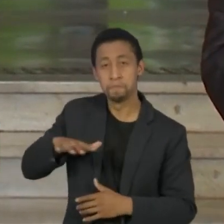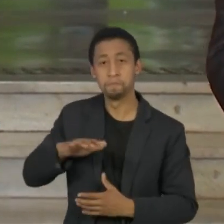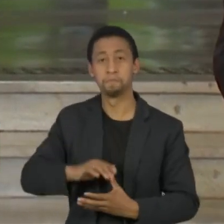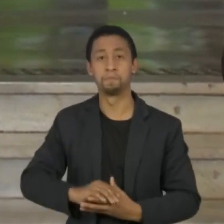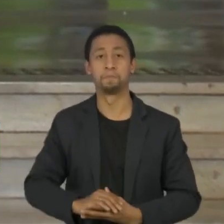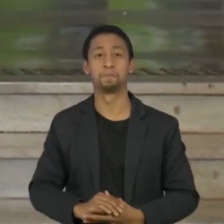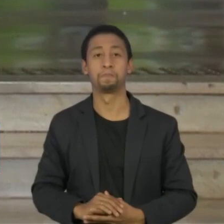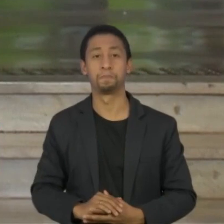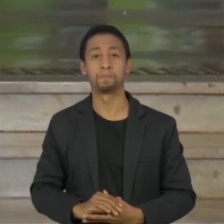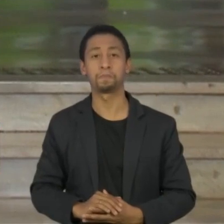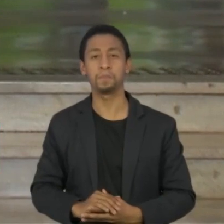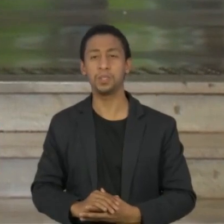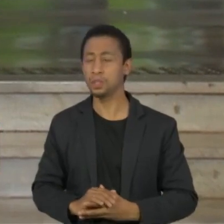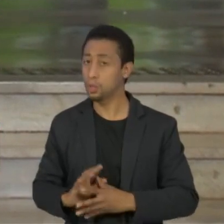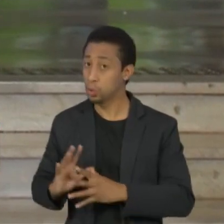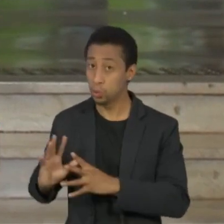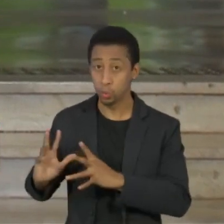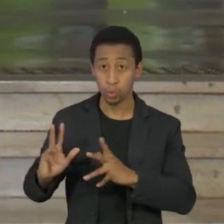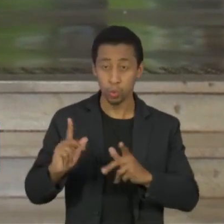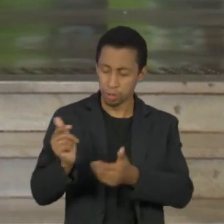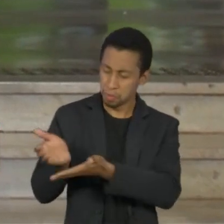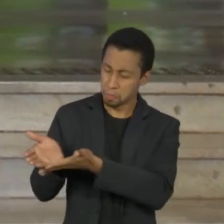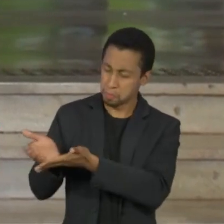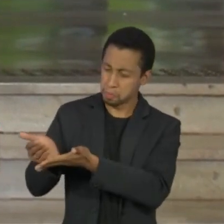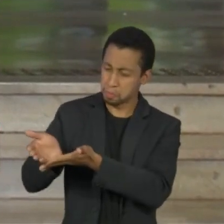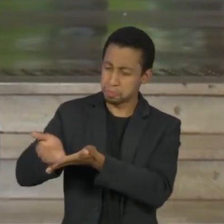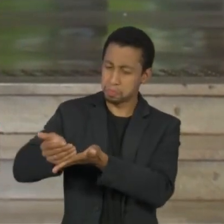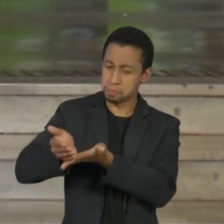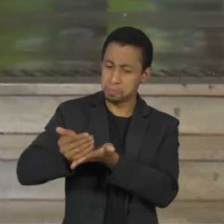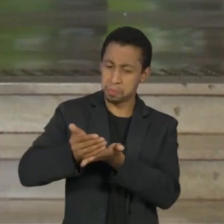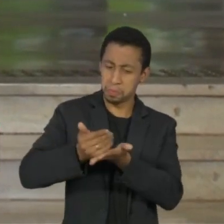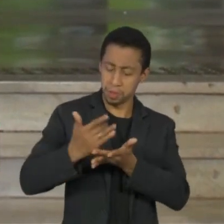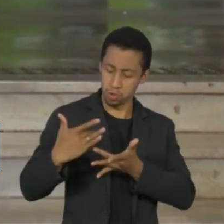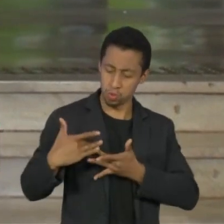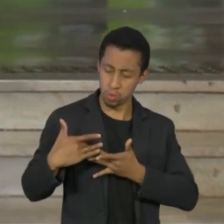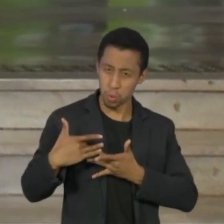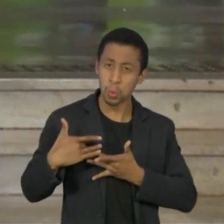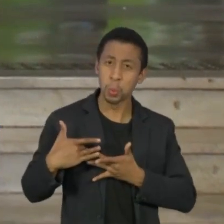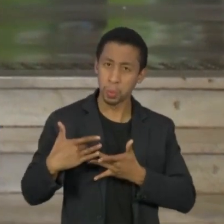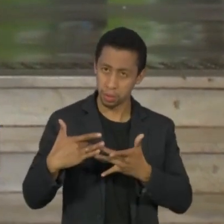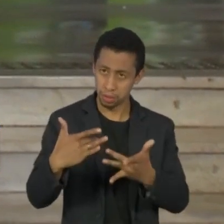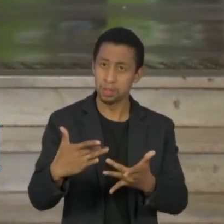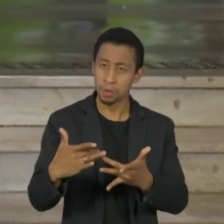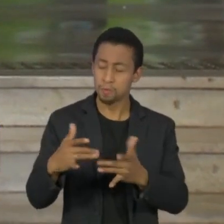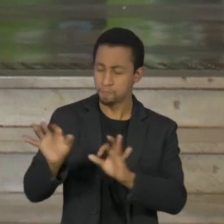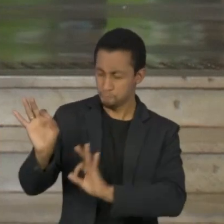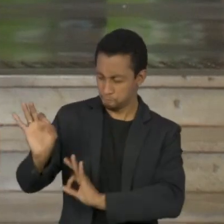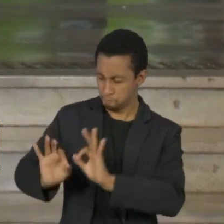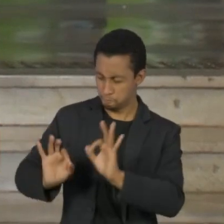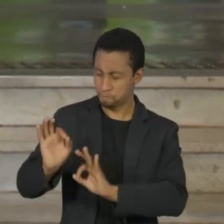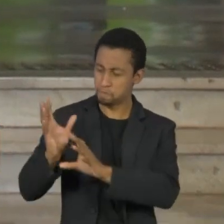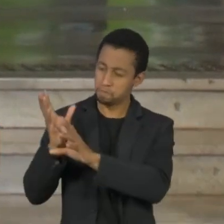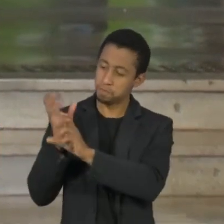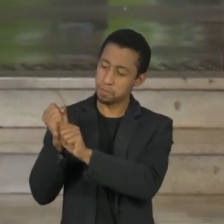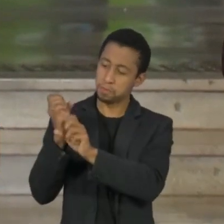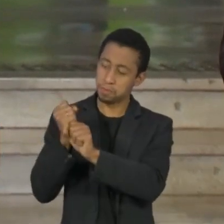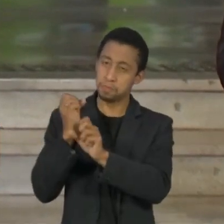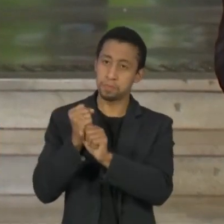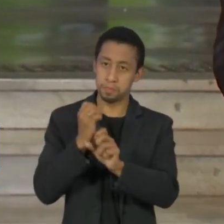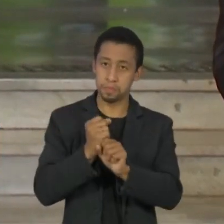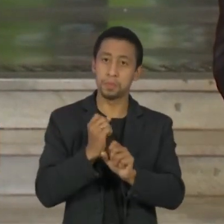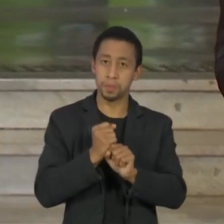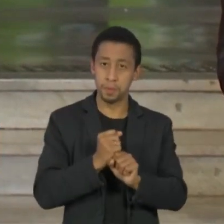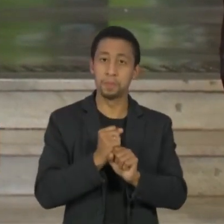Todas essas doações foram integralmente e permanentemente auditadas, como o governador mencionou, pela